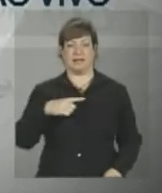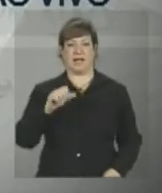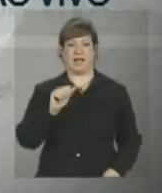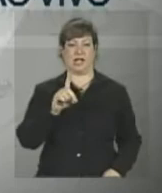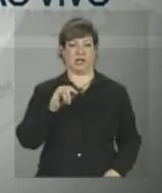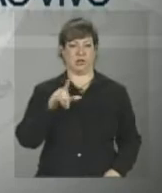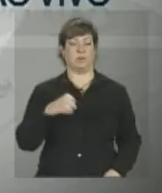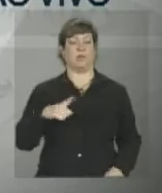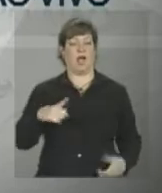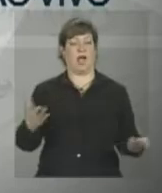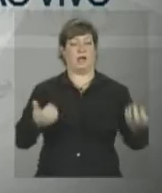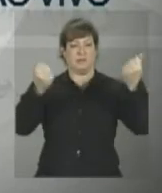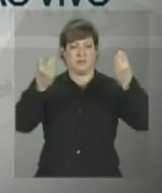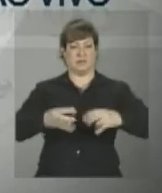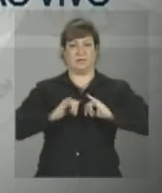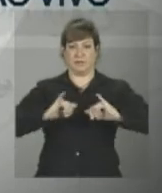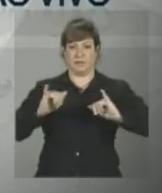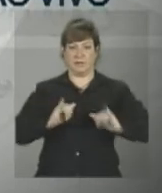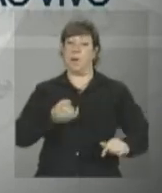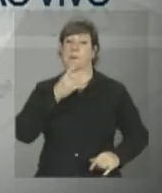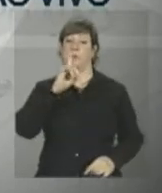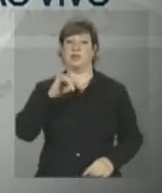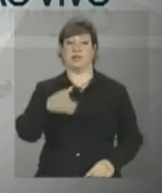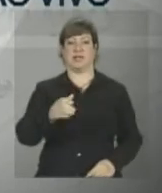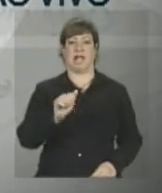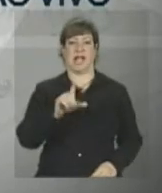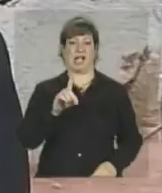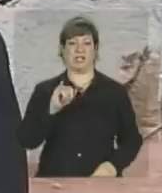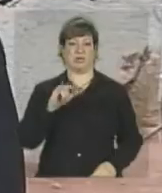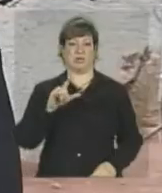ao vivo com a gente e traz as informações. Bom dia, Adilson.